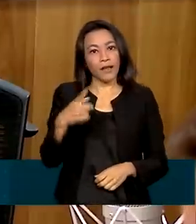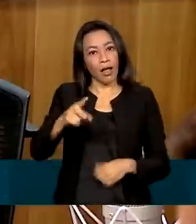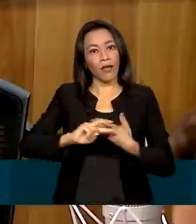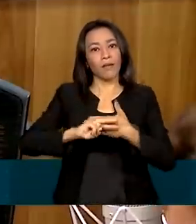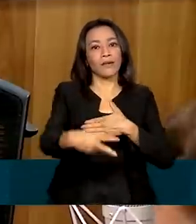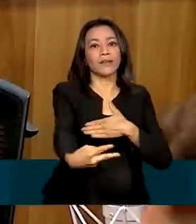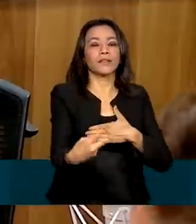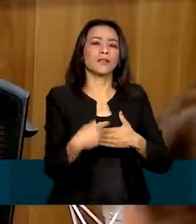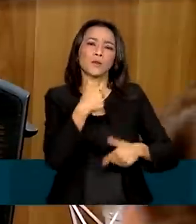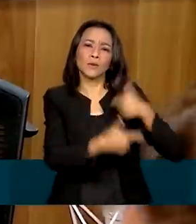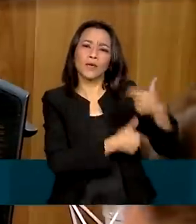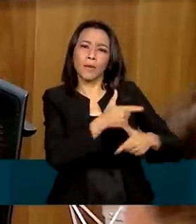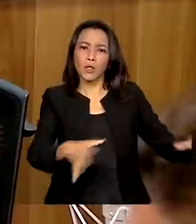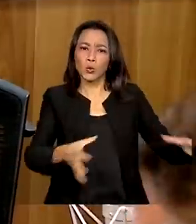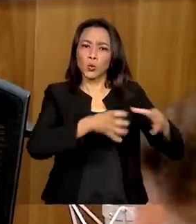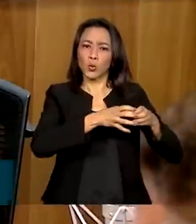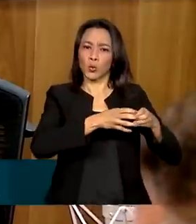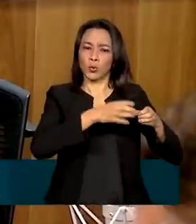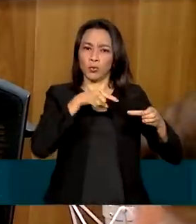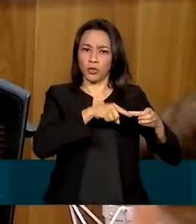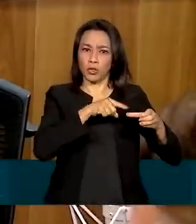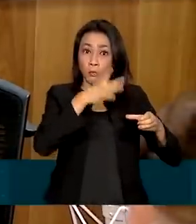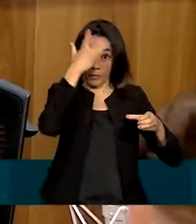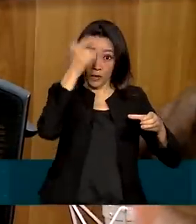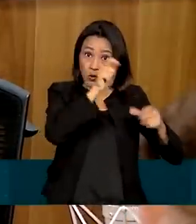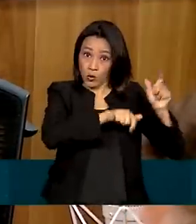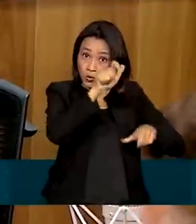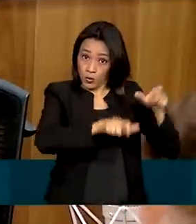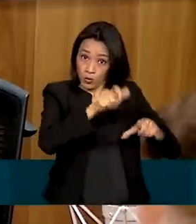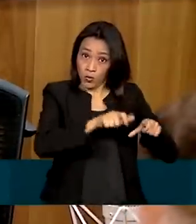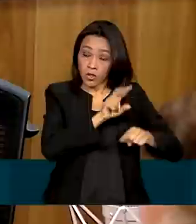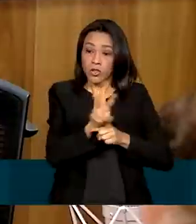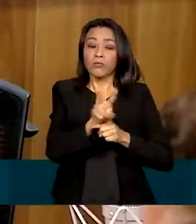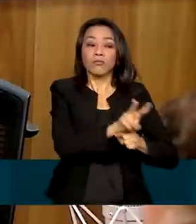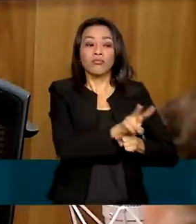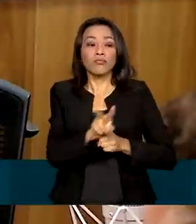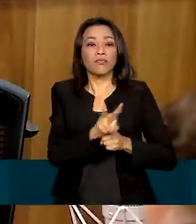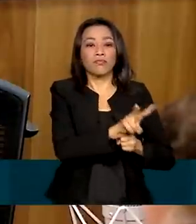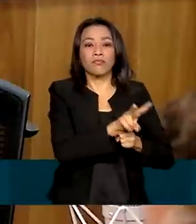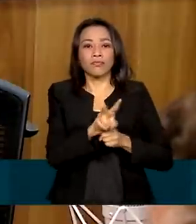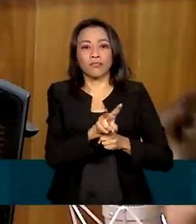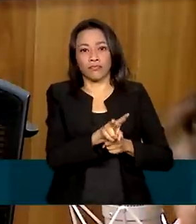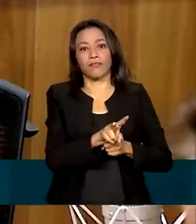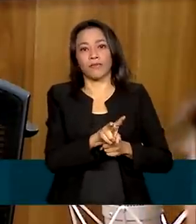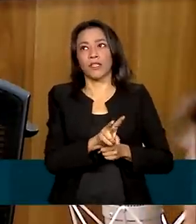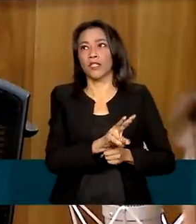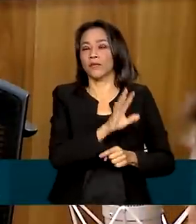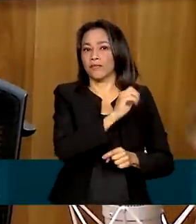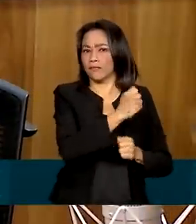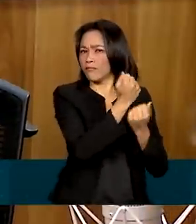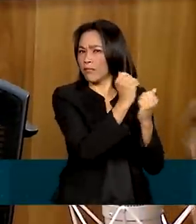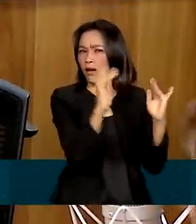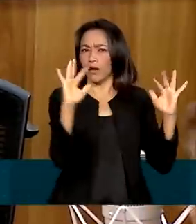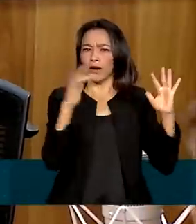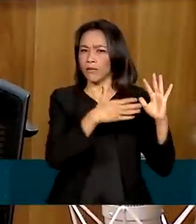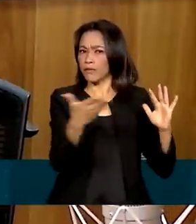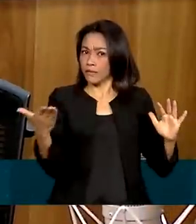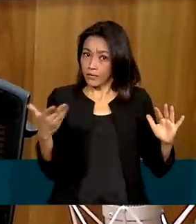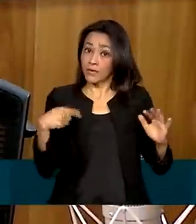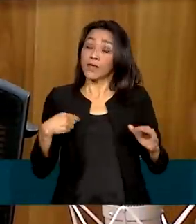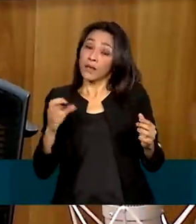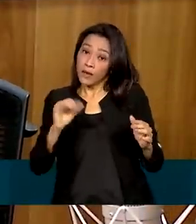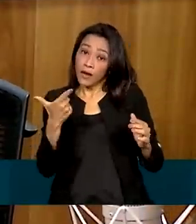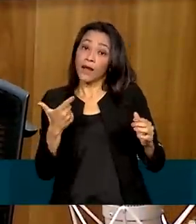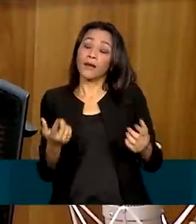uma operação chamada Guardiões do Bioma, coordenada pelo Ministério da Justiça, o ministro Anderson Torres, e, claro, com o Ministério do